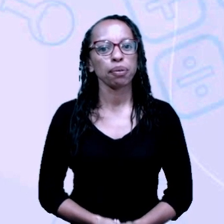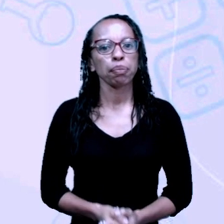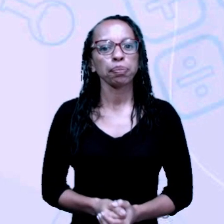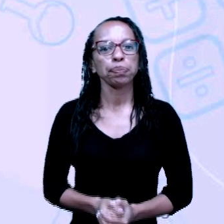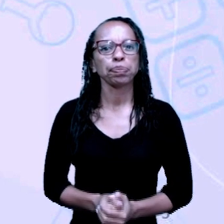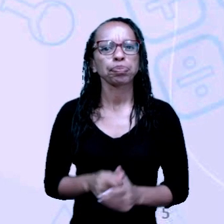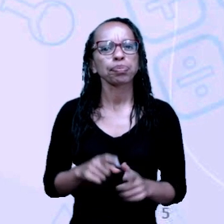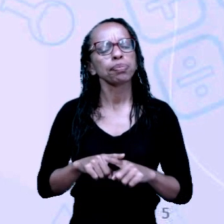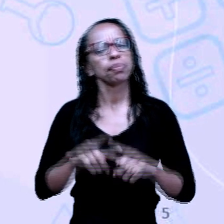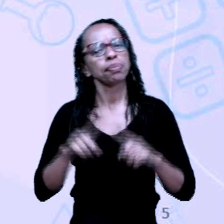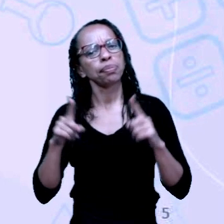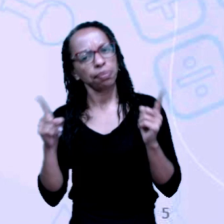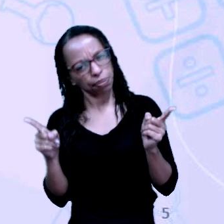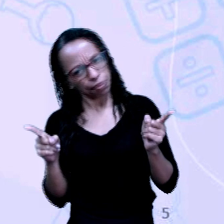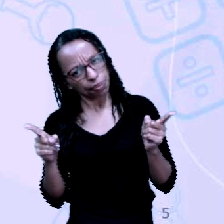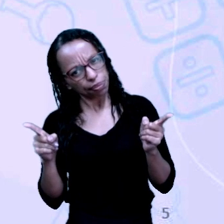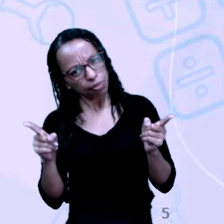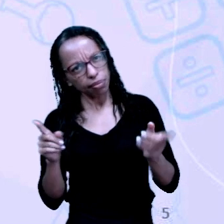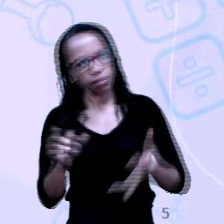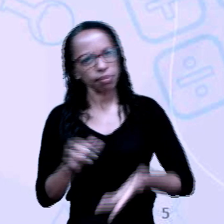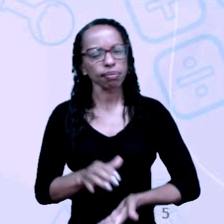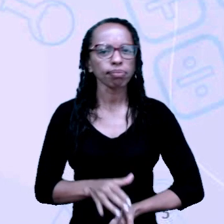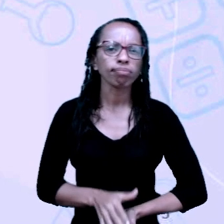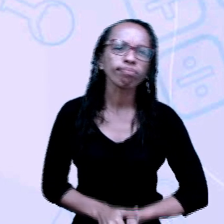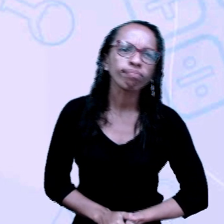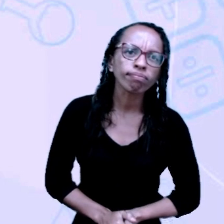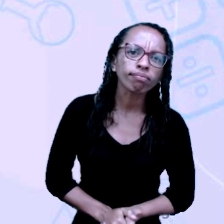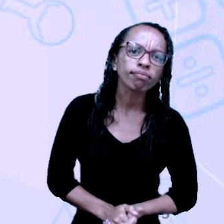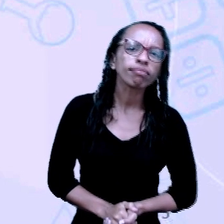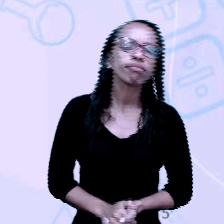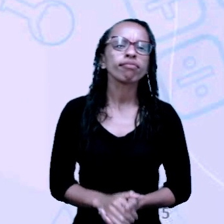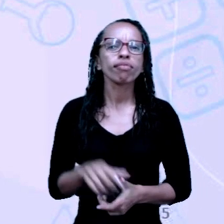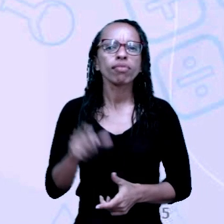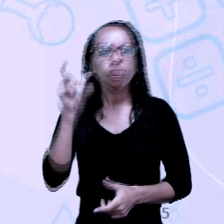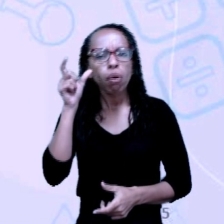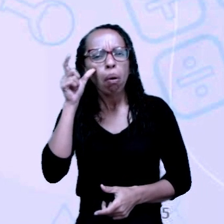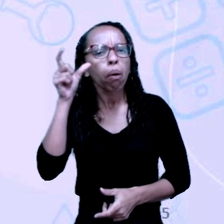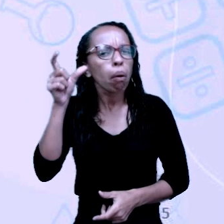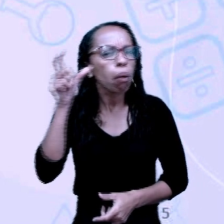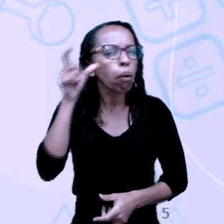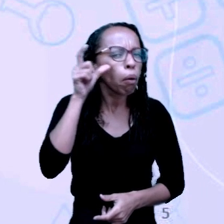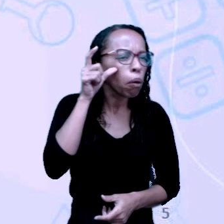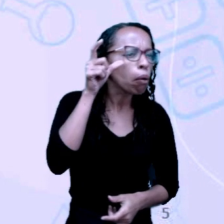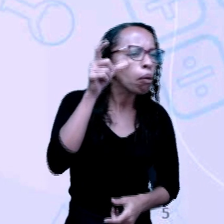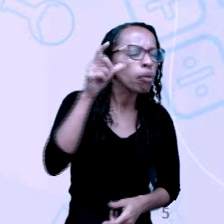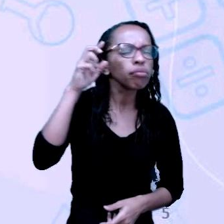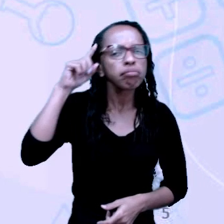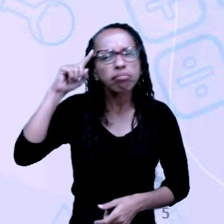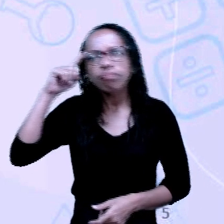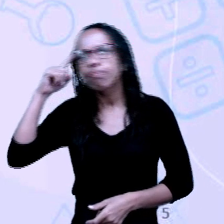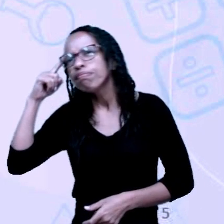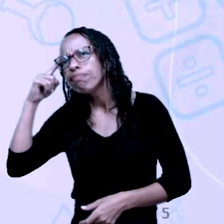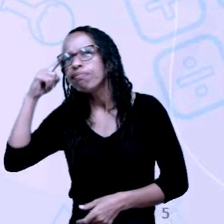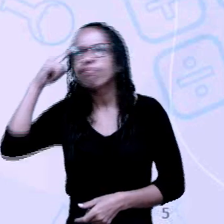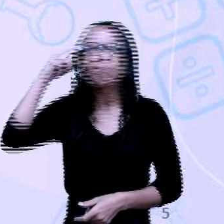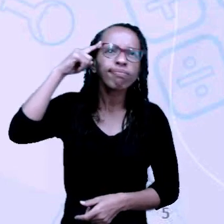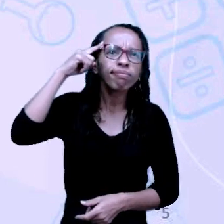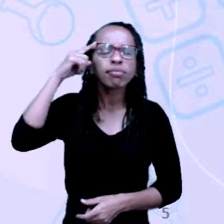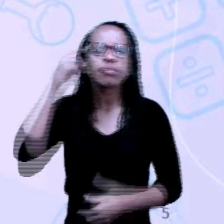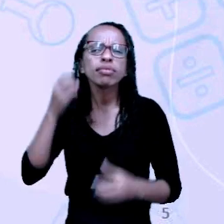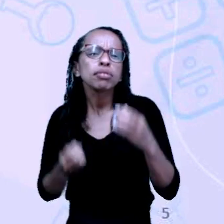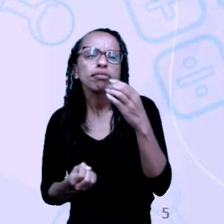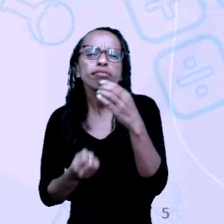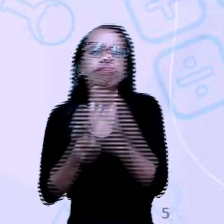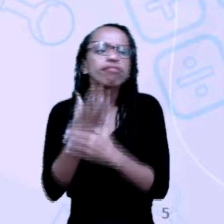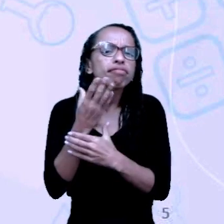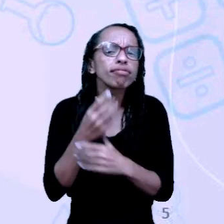Mas, pode ficar um pouco curioso ou curiosa em casa, pensando, Loi, qual é a origem desse